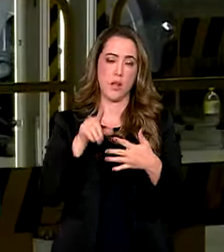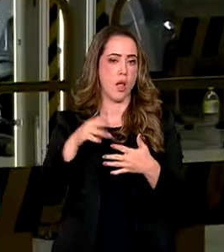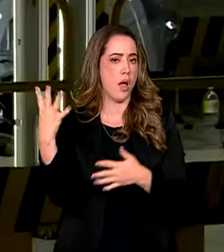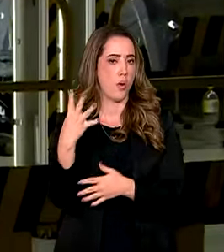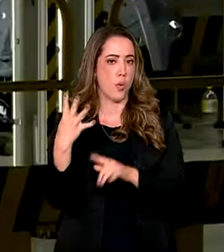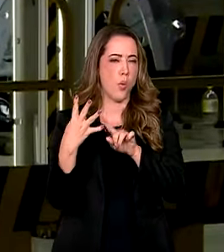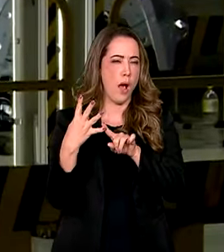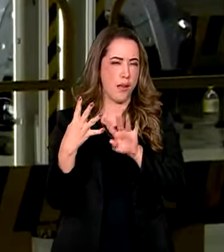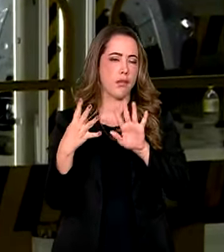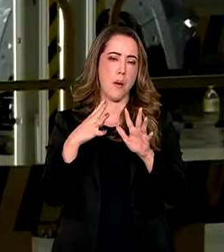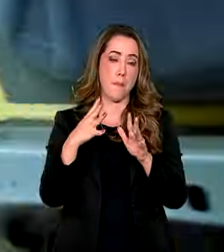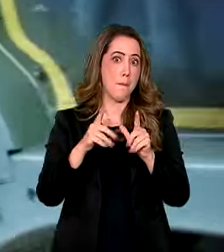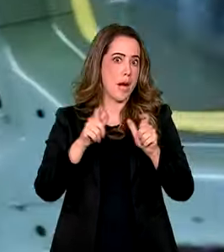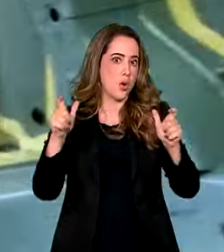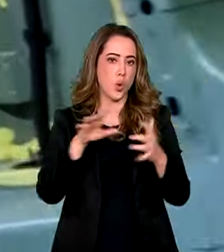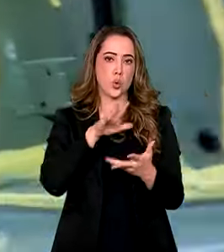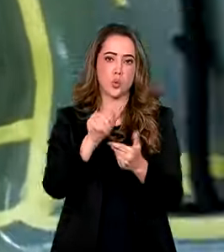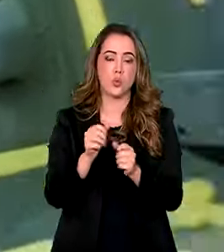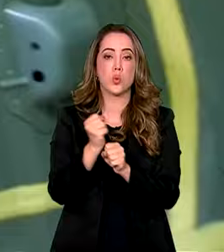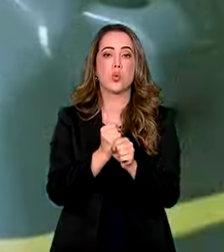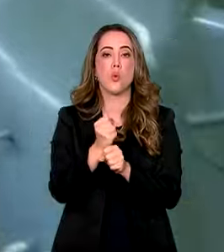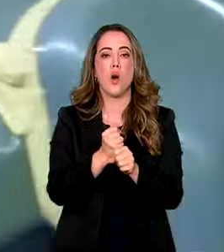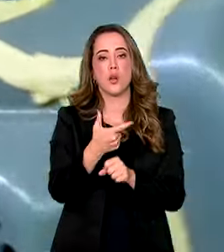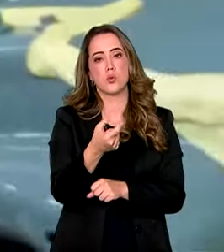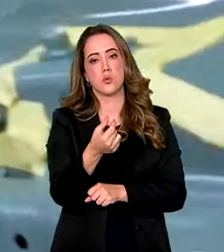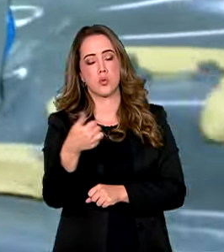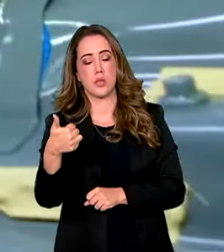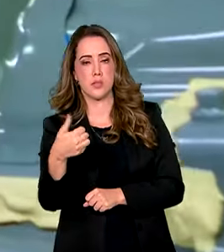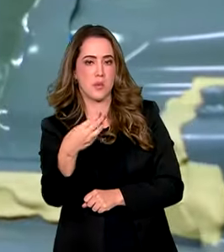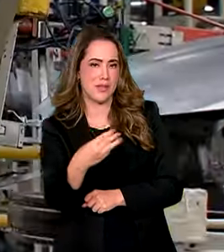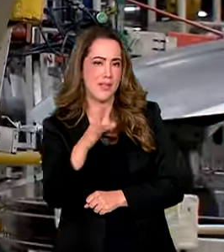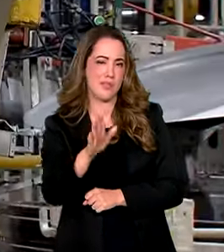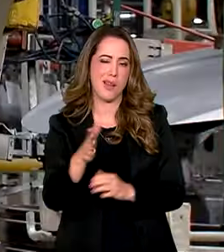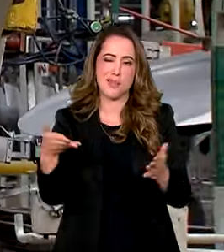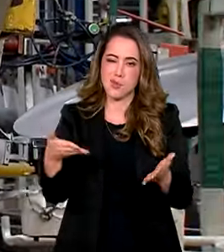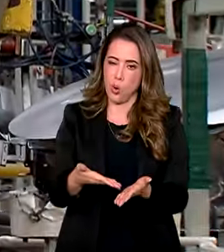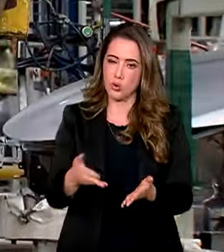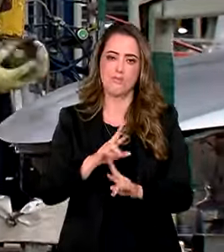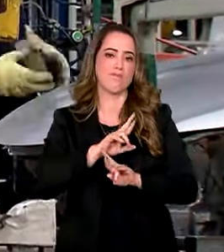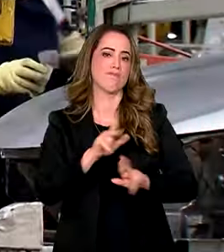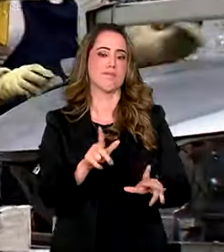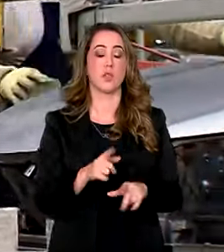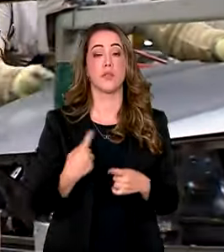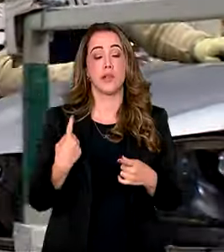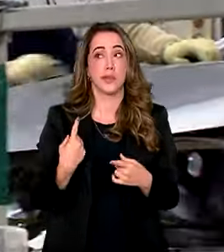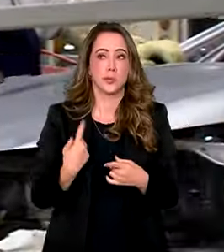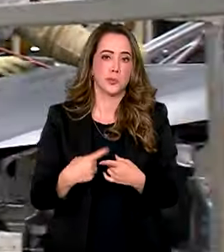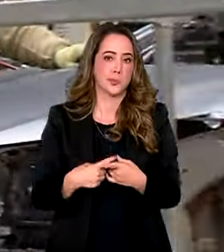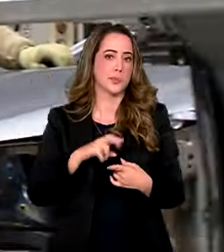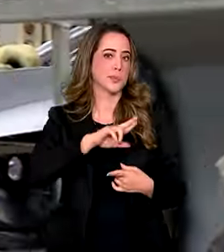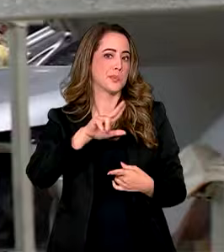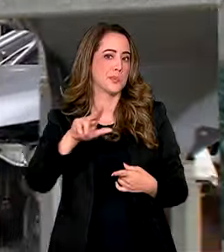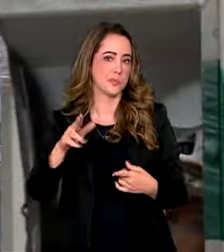quarta maior do mundo em 2013. Mas esse cenário já faz parte do passado. Os motivos são diversos.